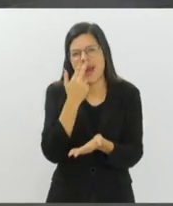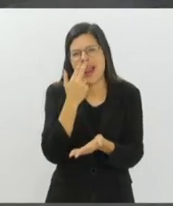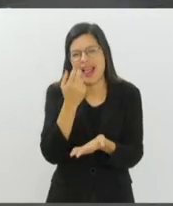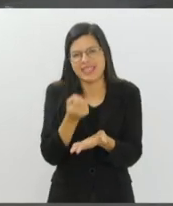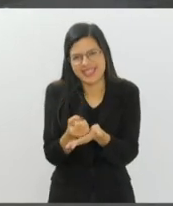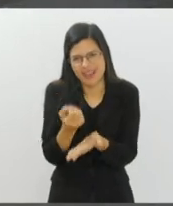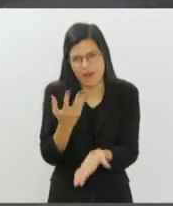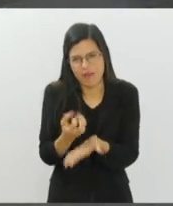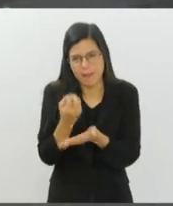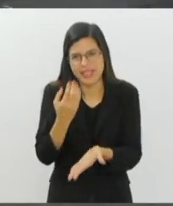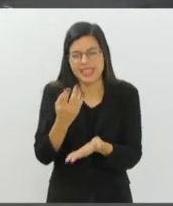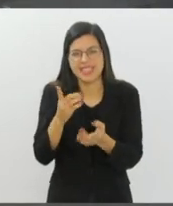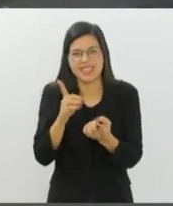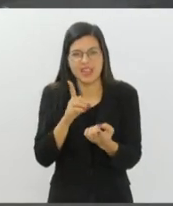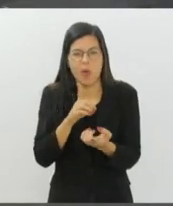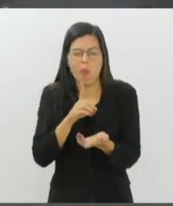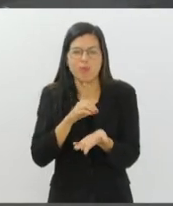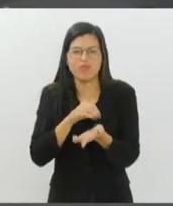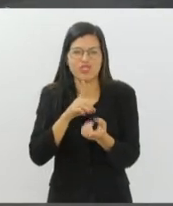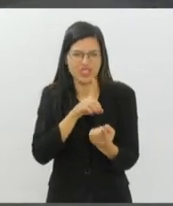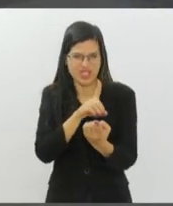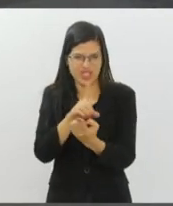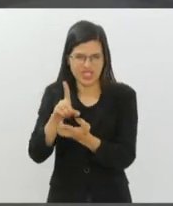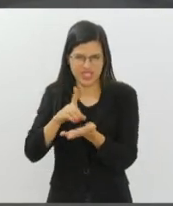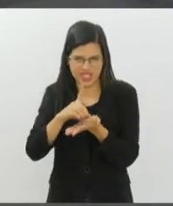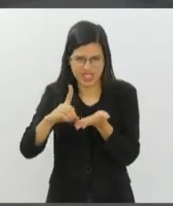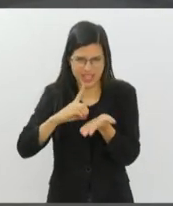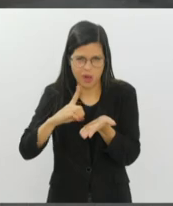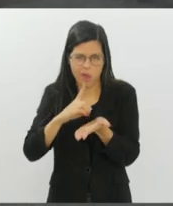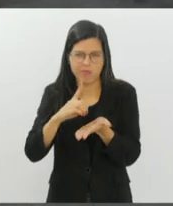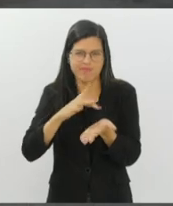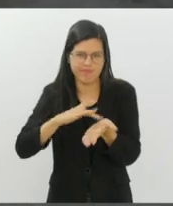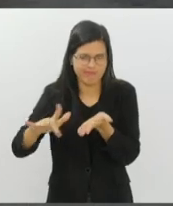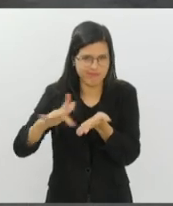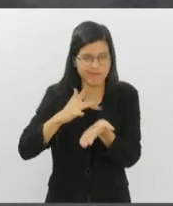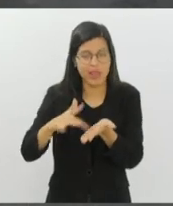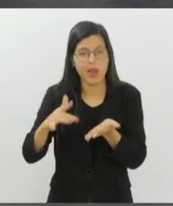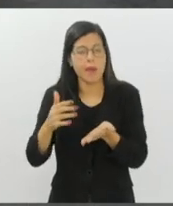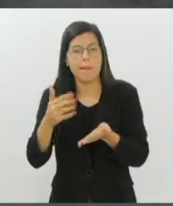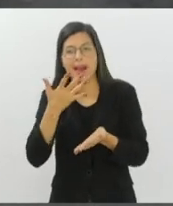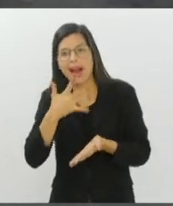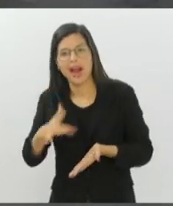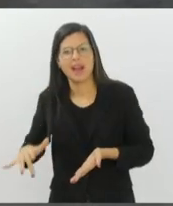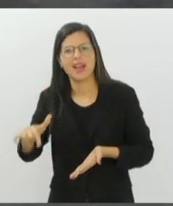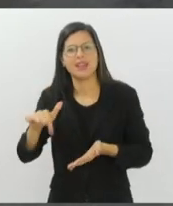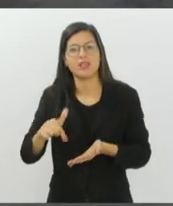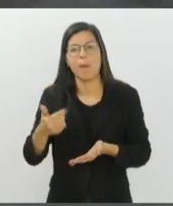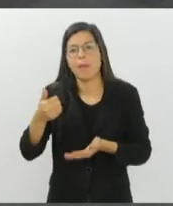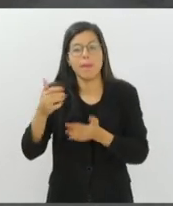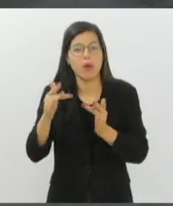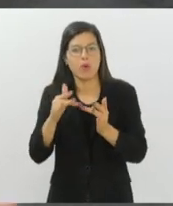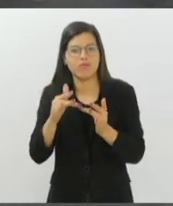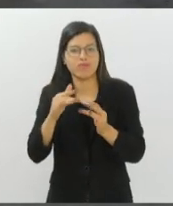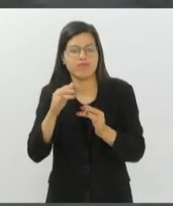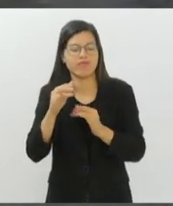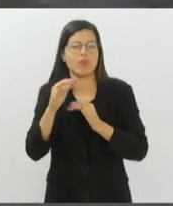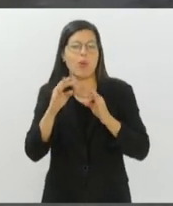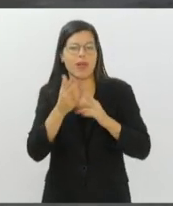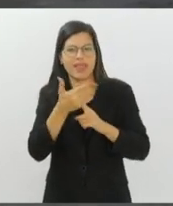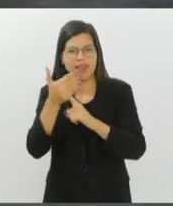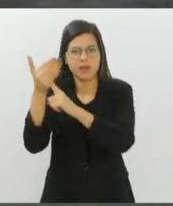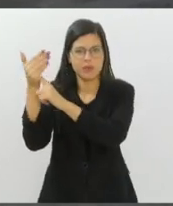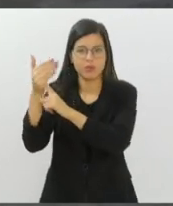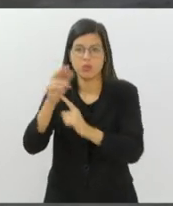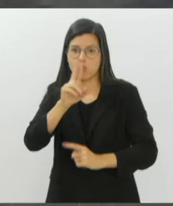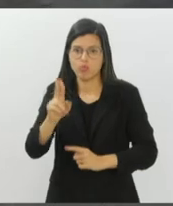criança, que é o primeiro contato dele com a tecnologia, ou seja, é um projeto de inclusão digital que vai usar o game como essa